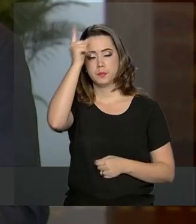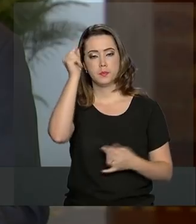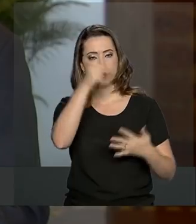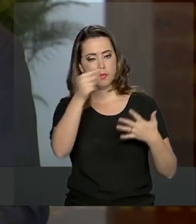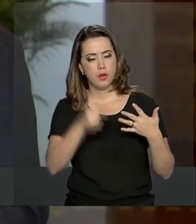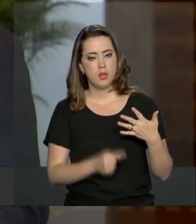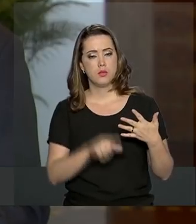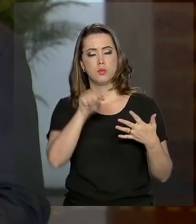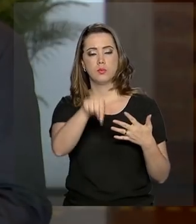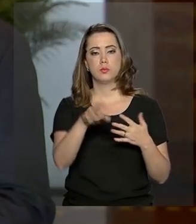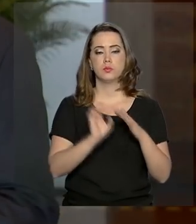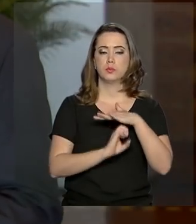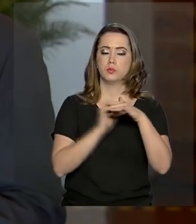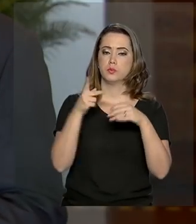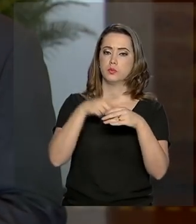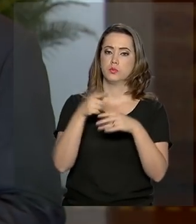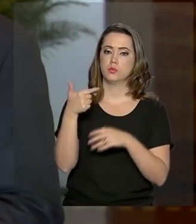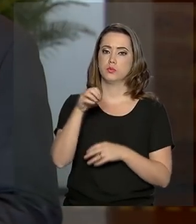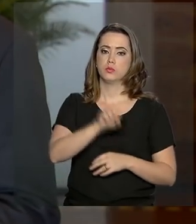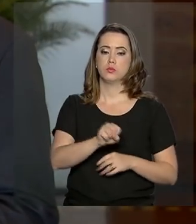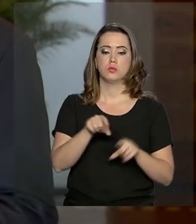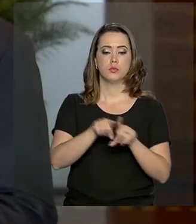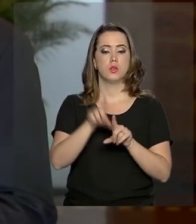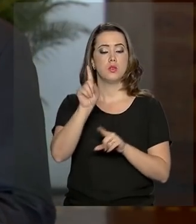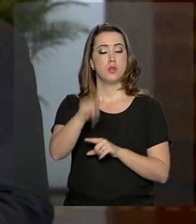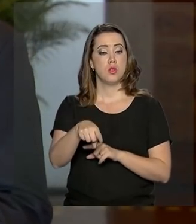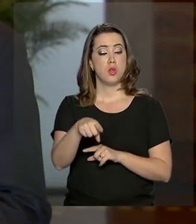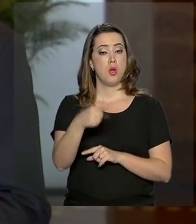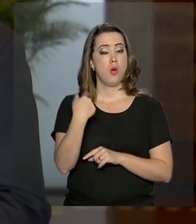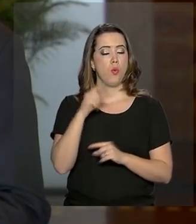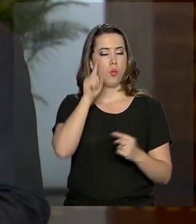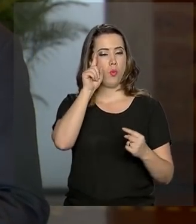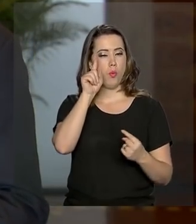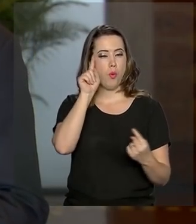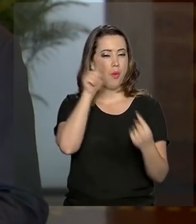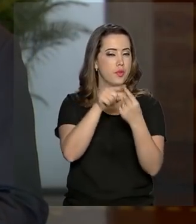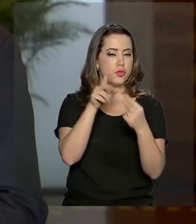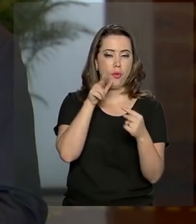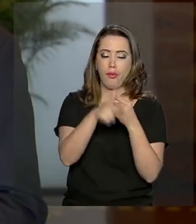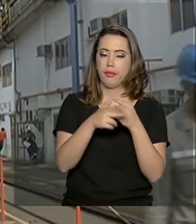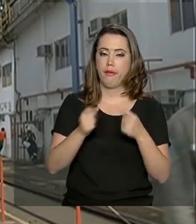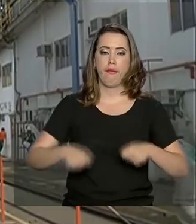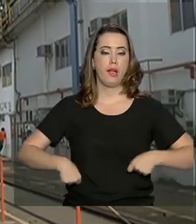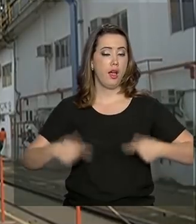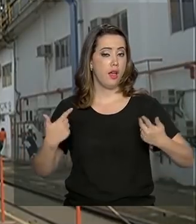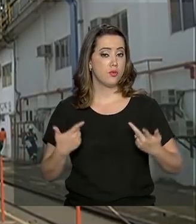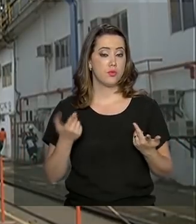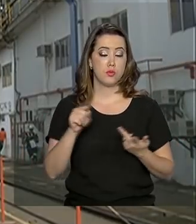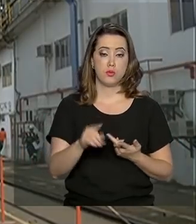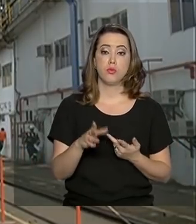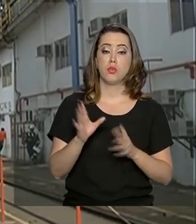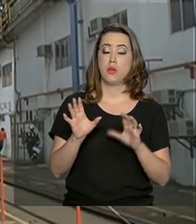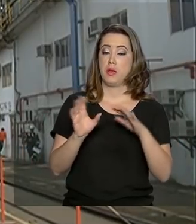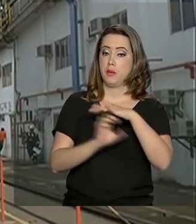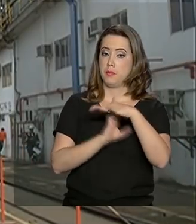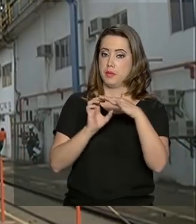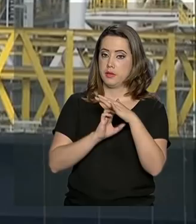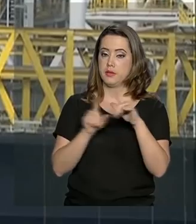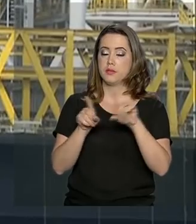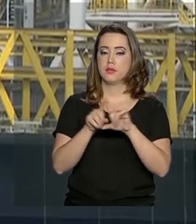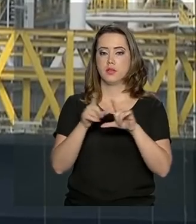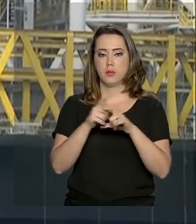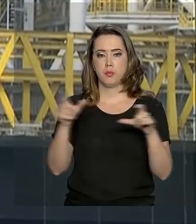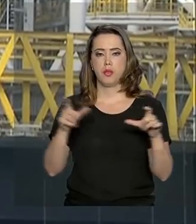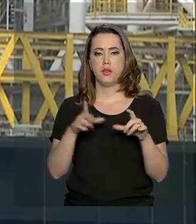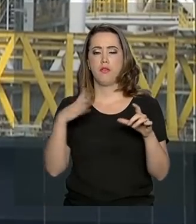metas da Petrobras para 2019. A ideia é cortar gastos desnecessários. A companhia vai ampliar a política